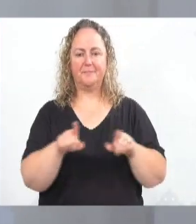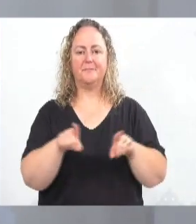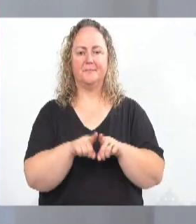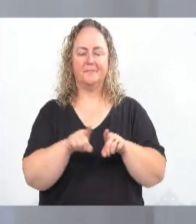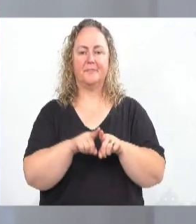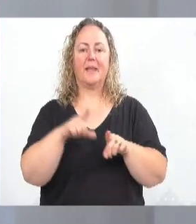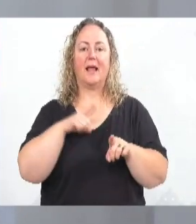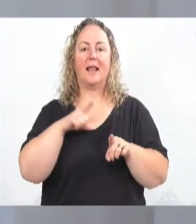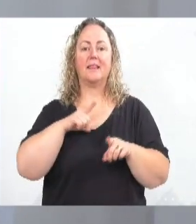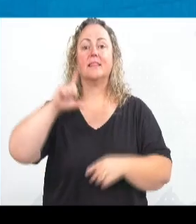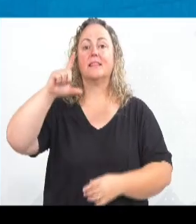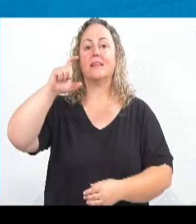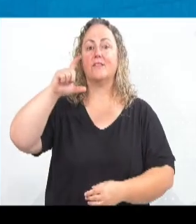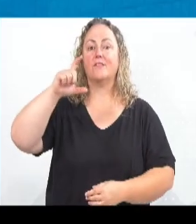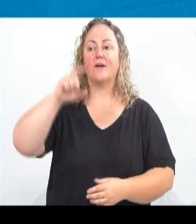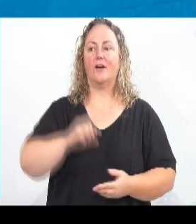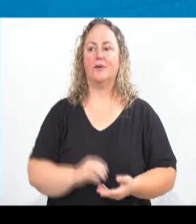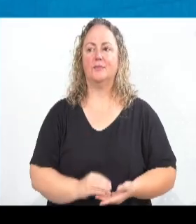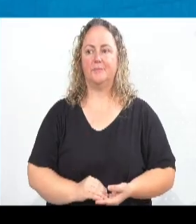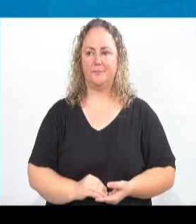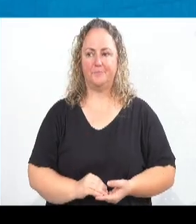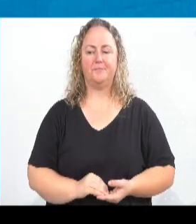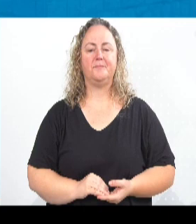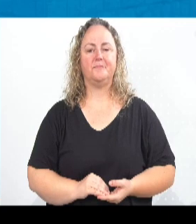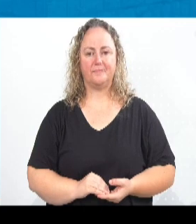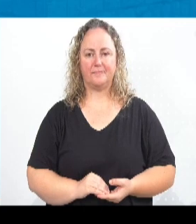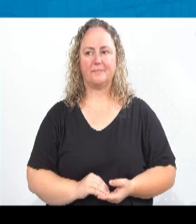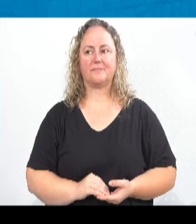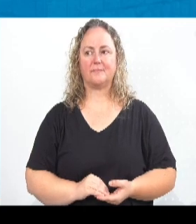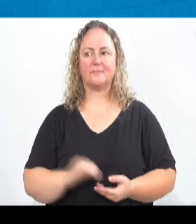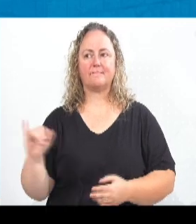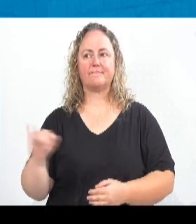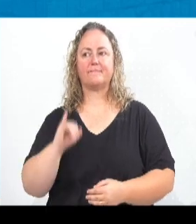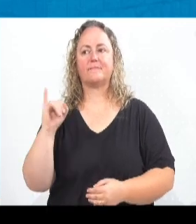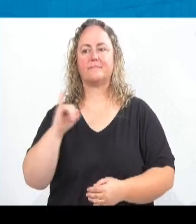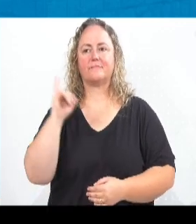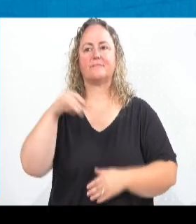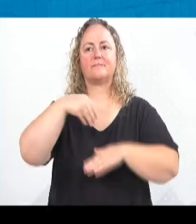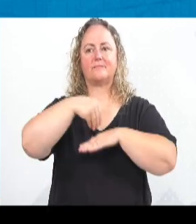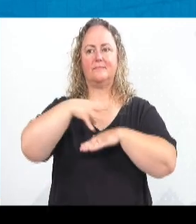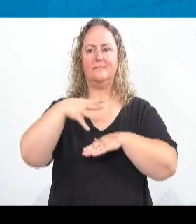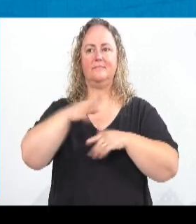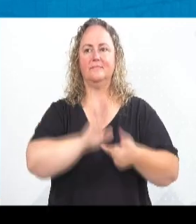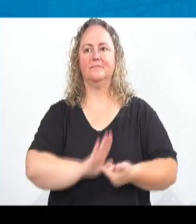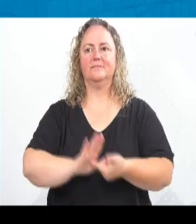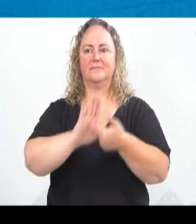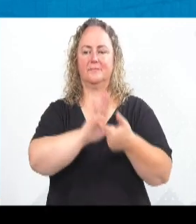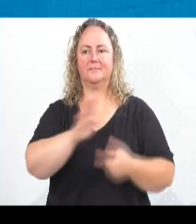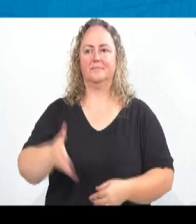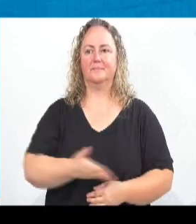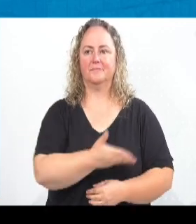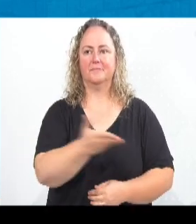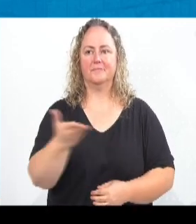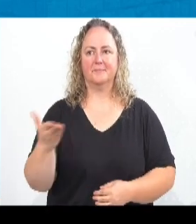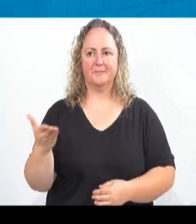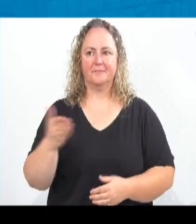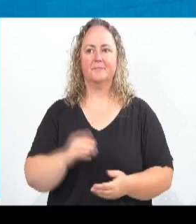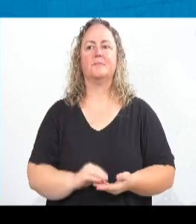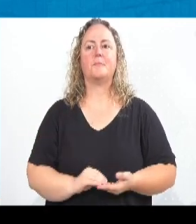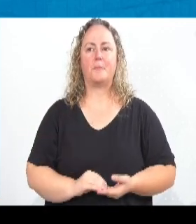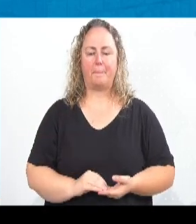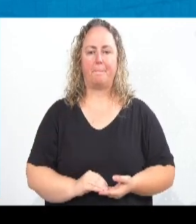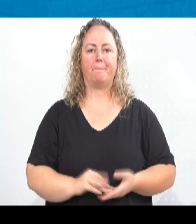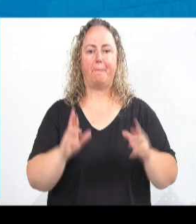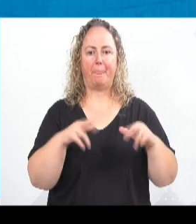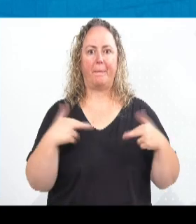foto ali, o Aria Importante, para a gente compartilhar com você, que está em casa nos acompanhando, reunião essa